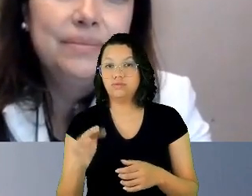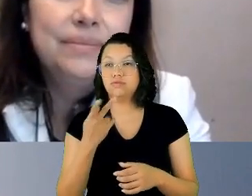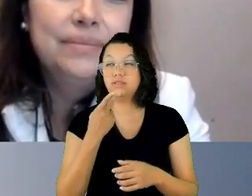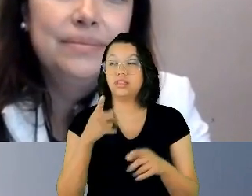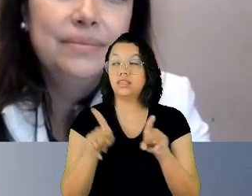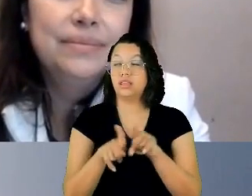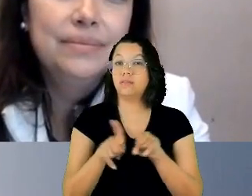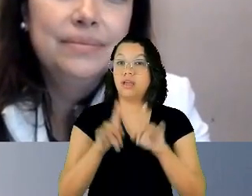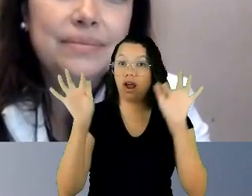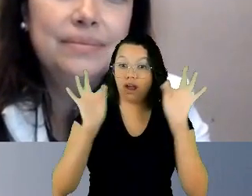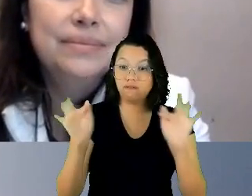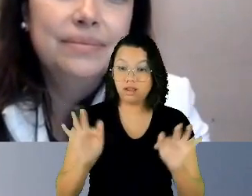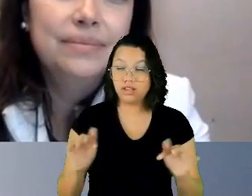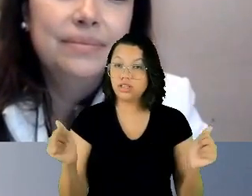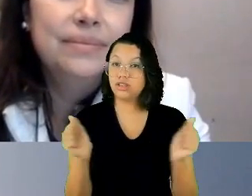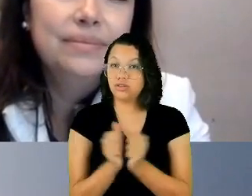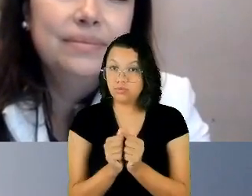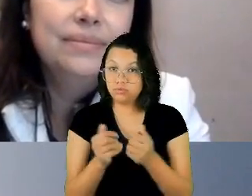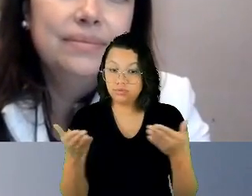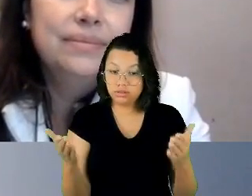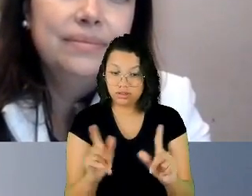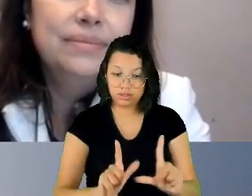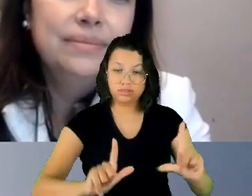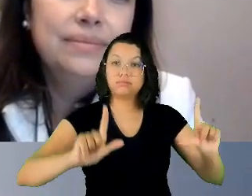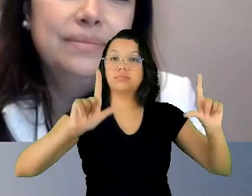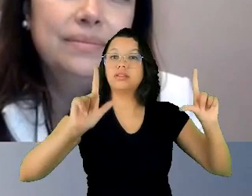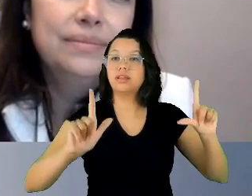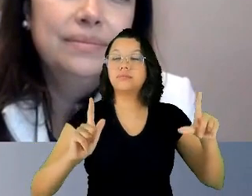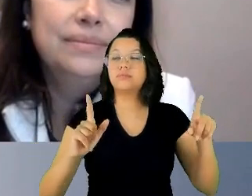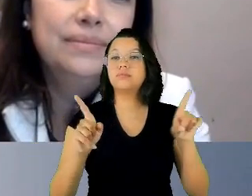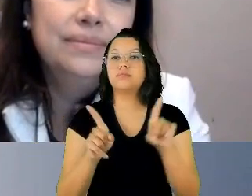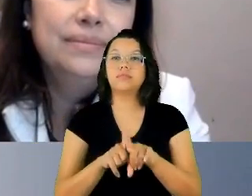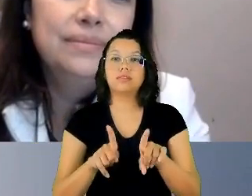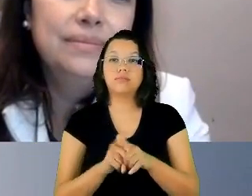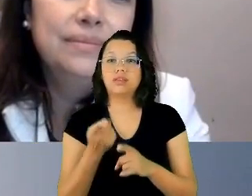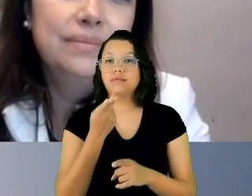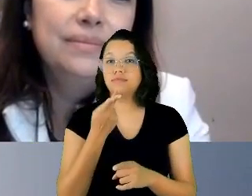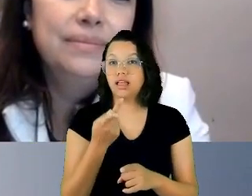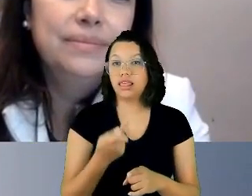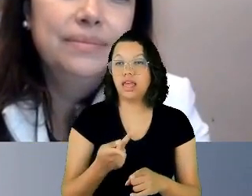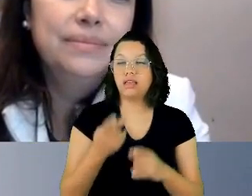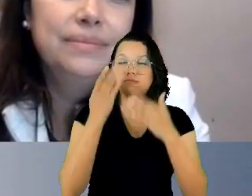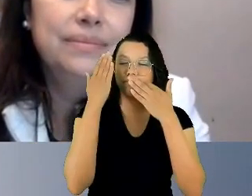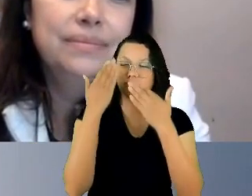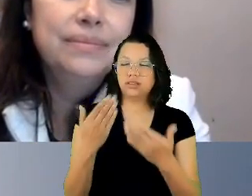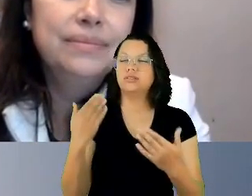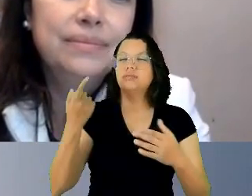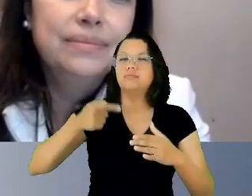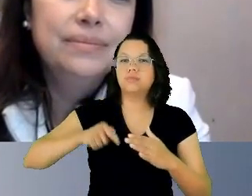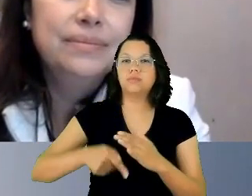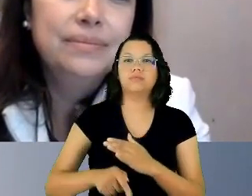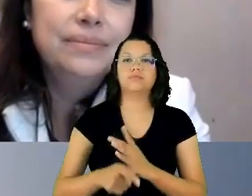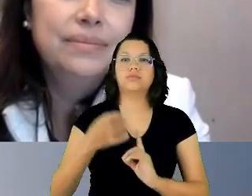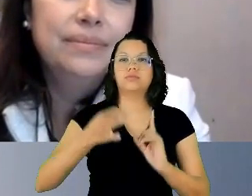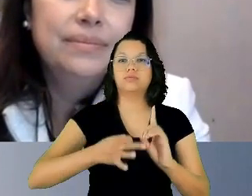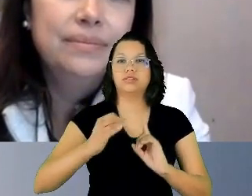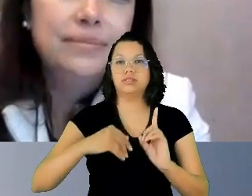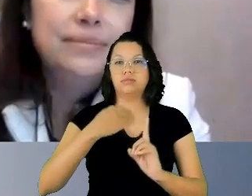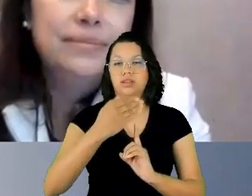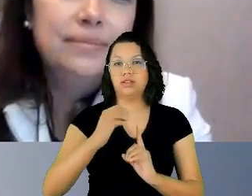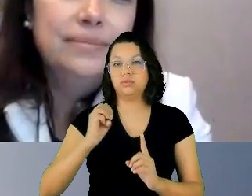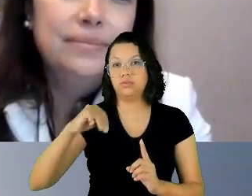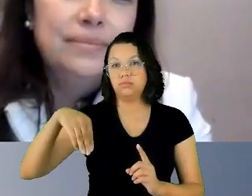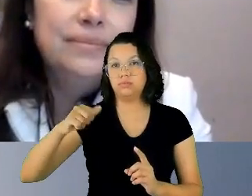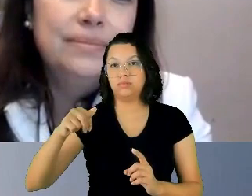deixar também a minha gratidão profunda ao desembargador Mairam, à desembargadora Terezinha e